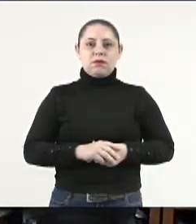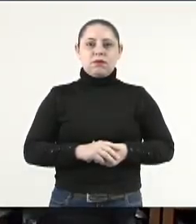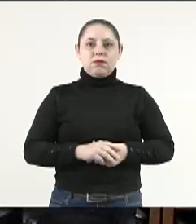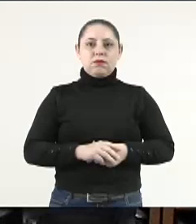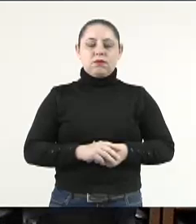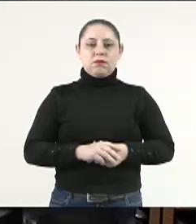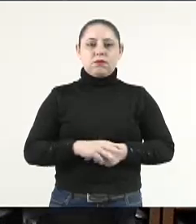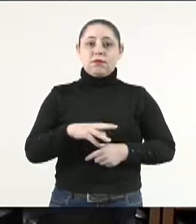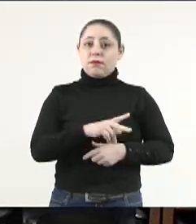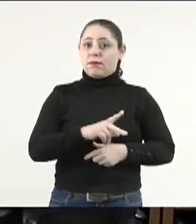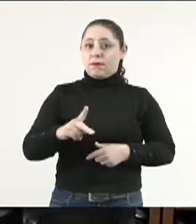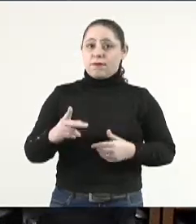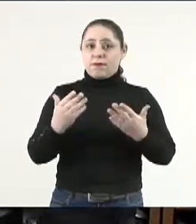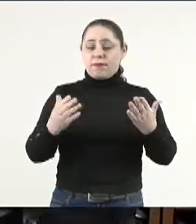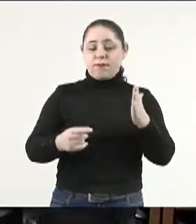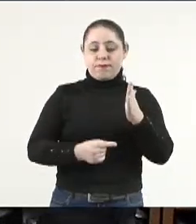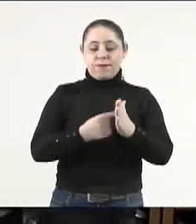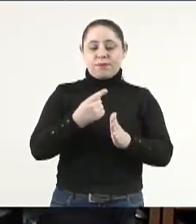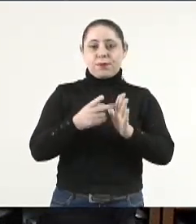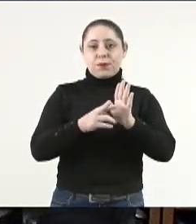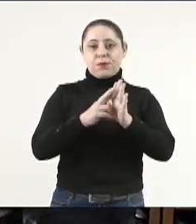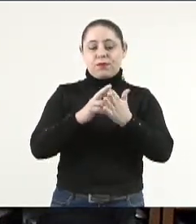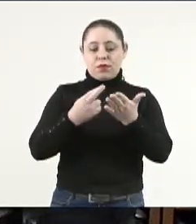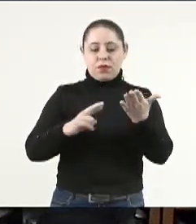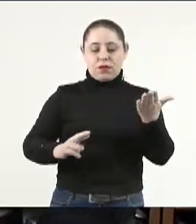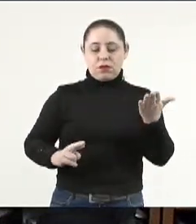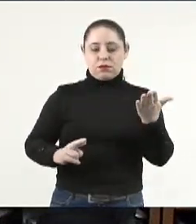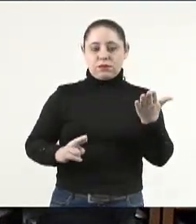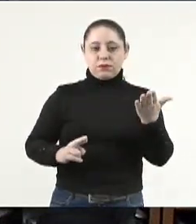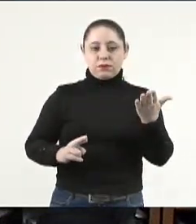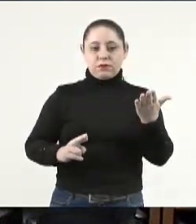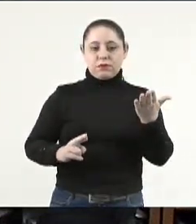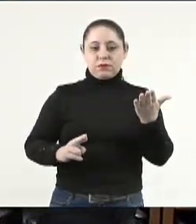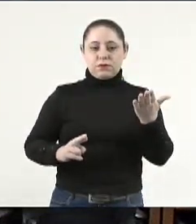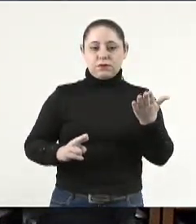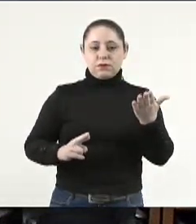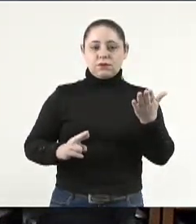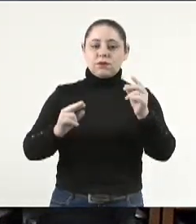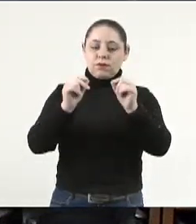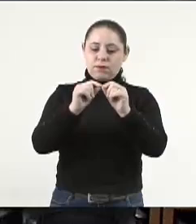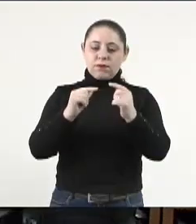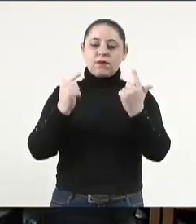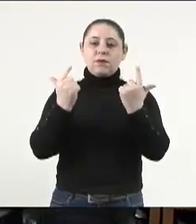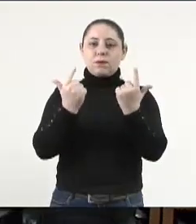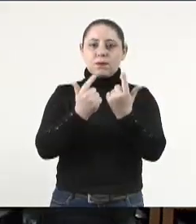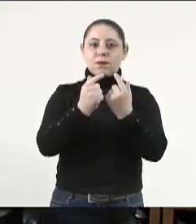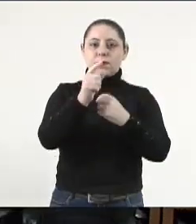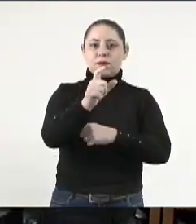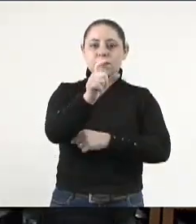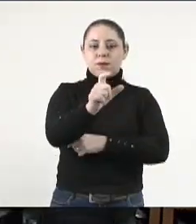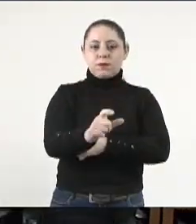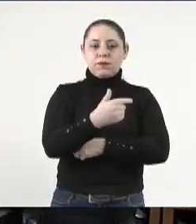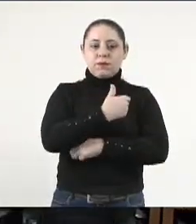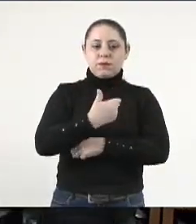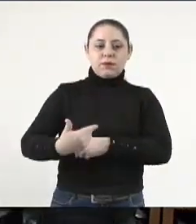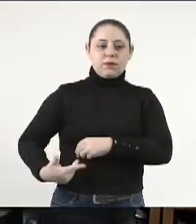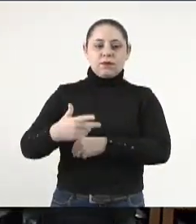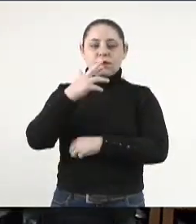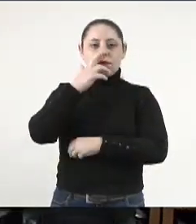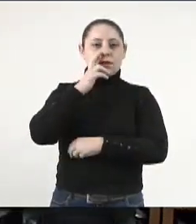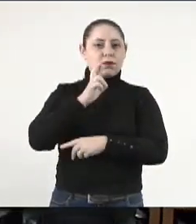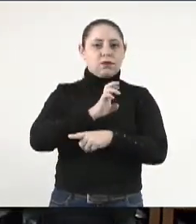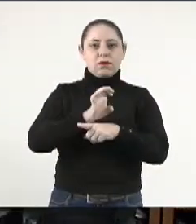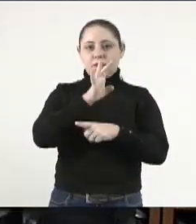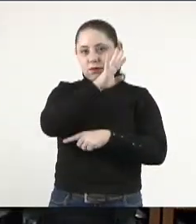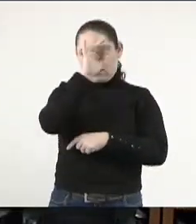Senhor presidente, primeiro um requerimento deste poder ao excelentíssimo senhor governador de Estado